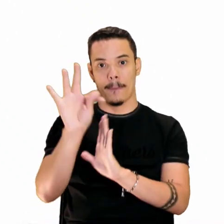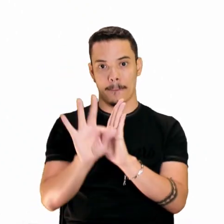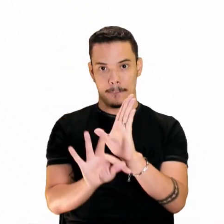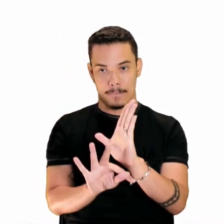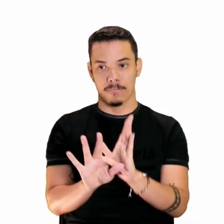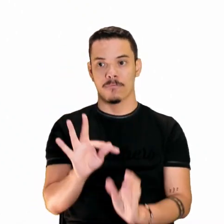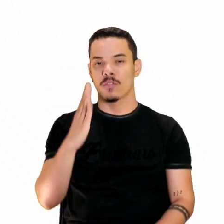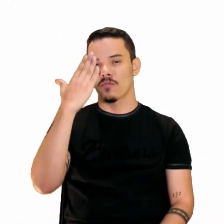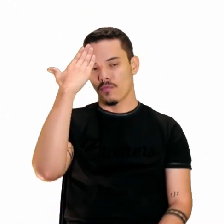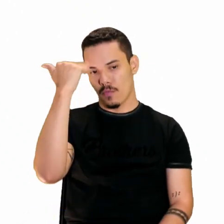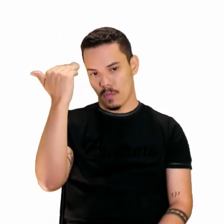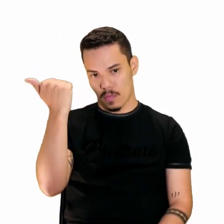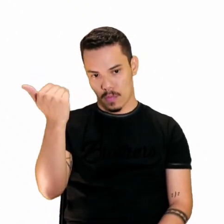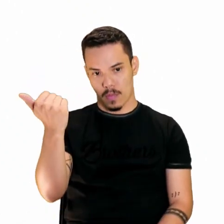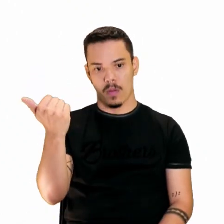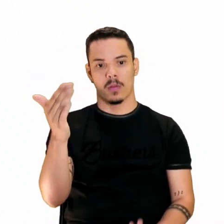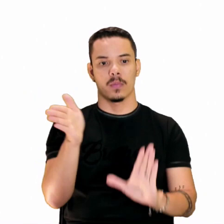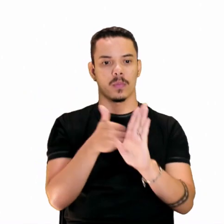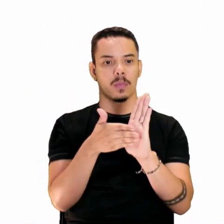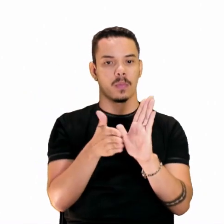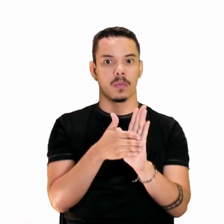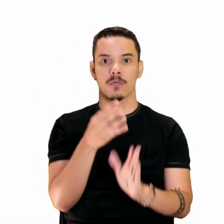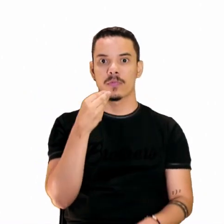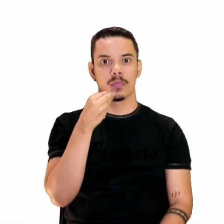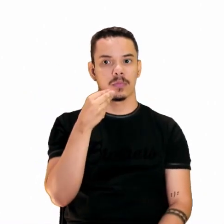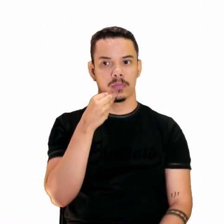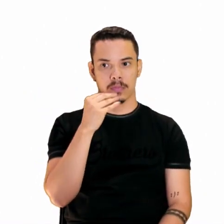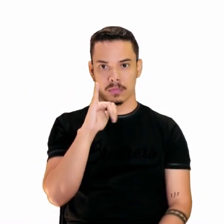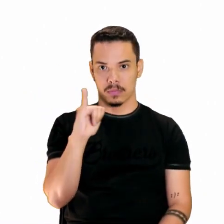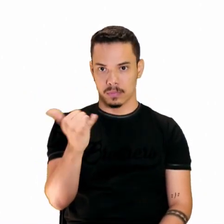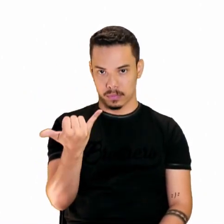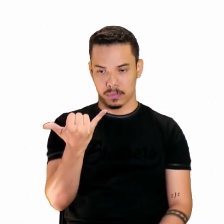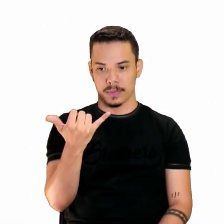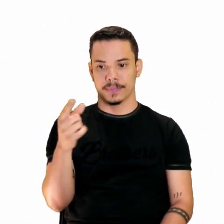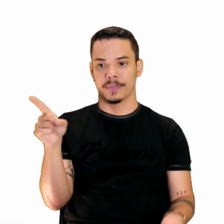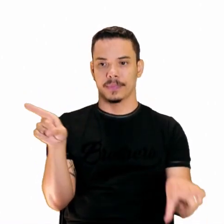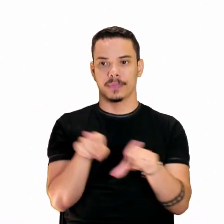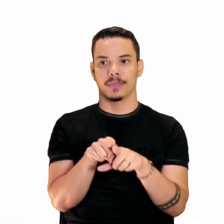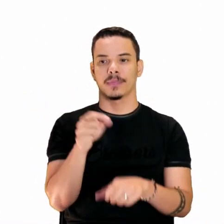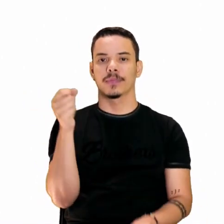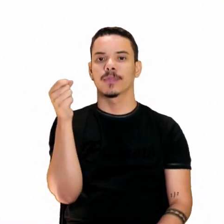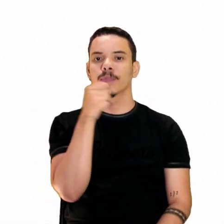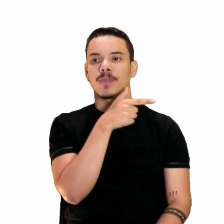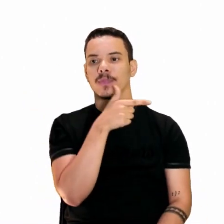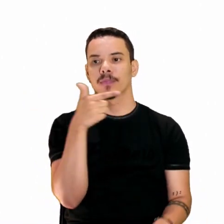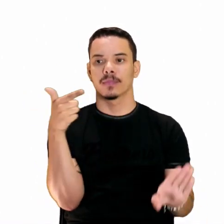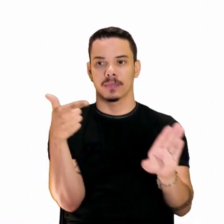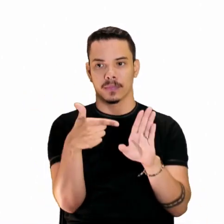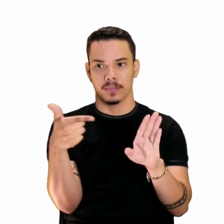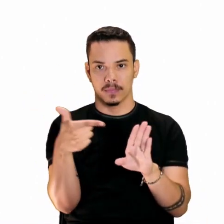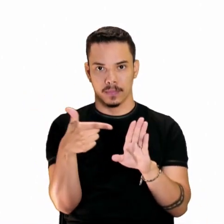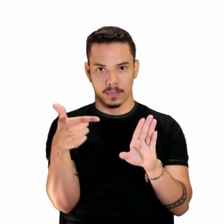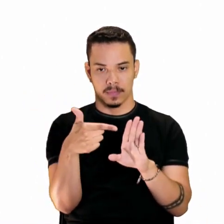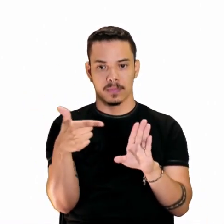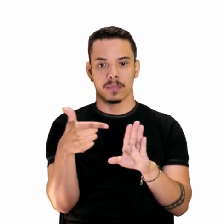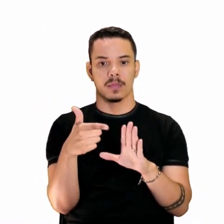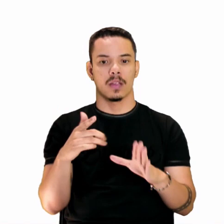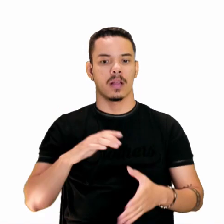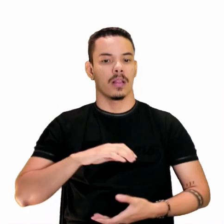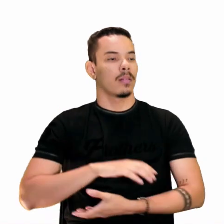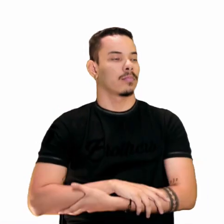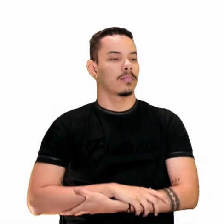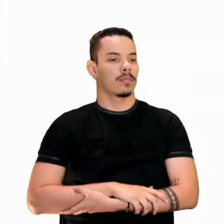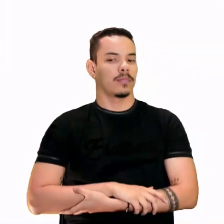conhecido aí com um propósito bem cômico, né? E também irônico, certo? E ela toda